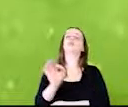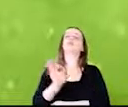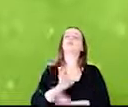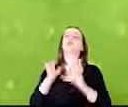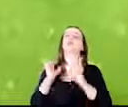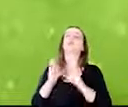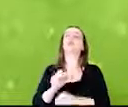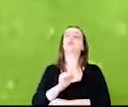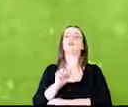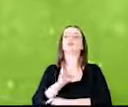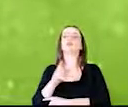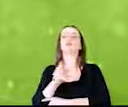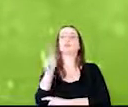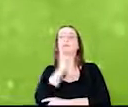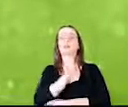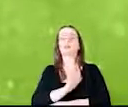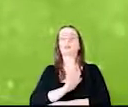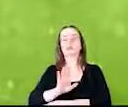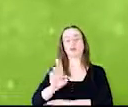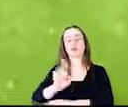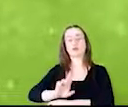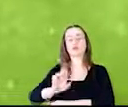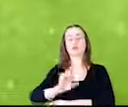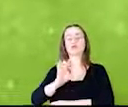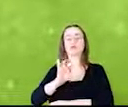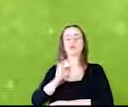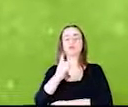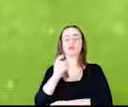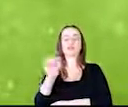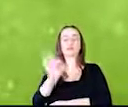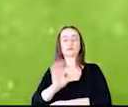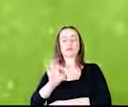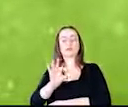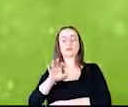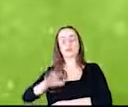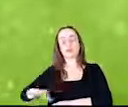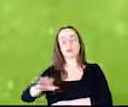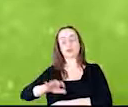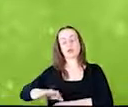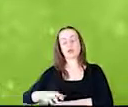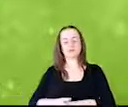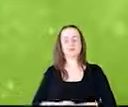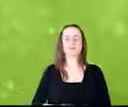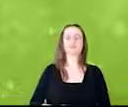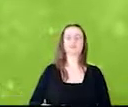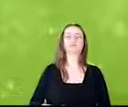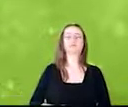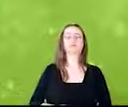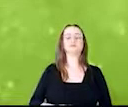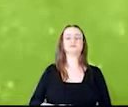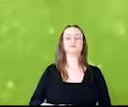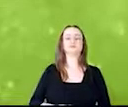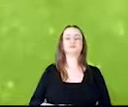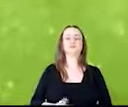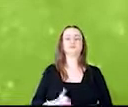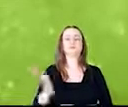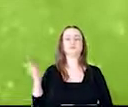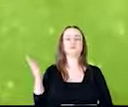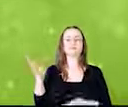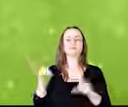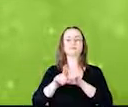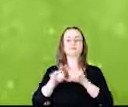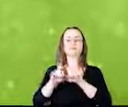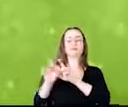brasileira, mas usamos apenas 10% do território do Estado para fazer isso. Aqui um pouquinho também no contexto